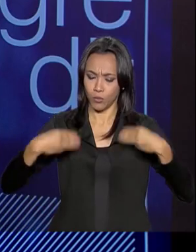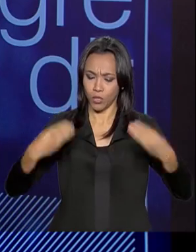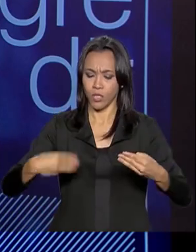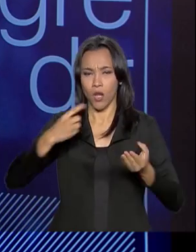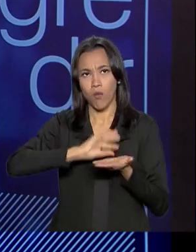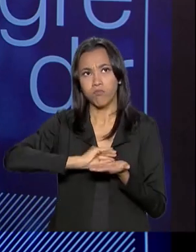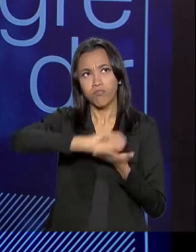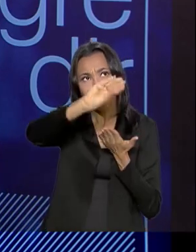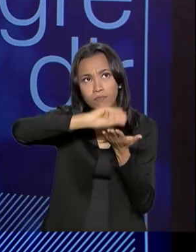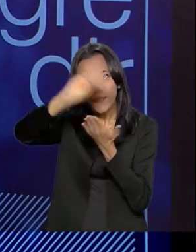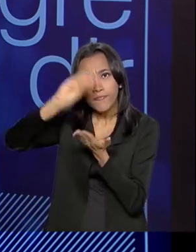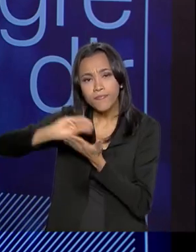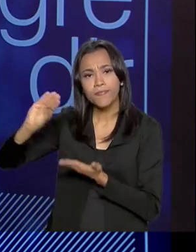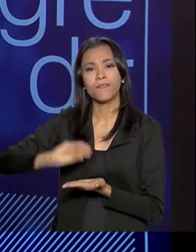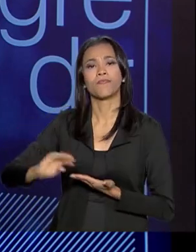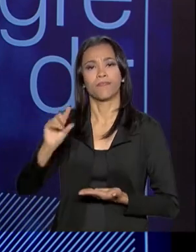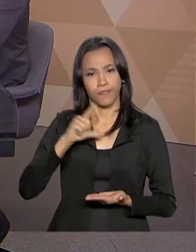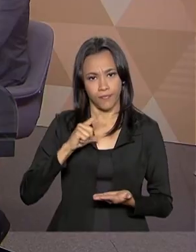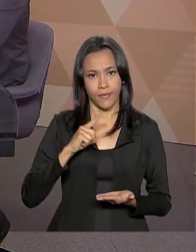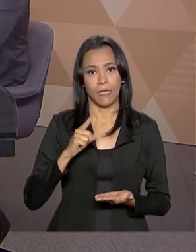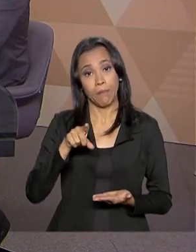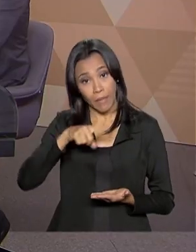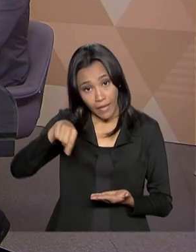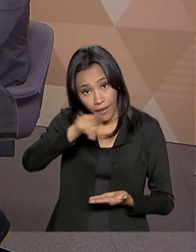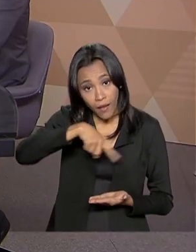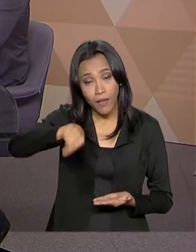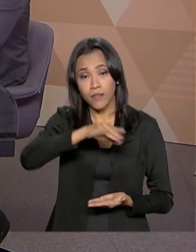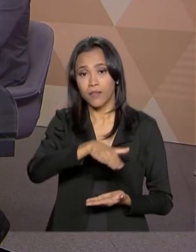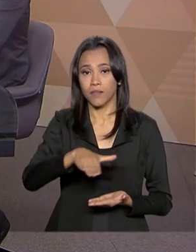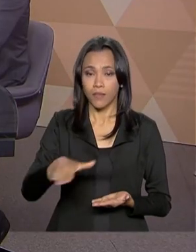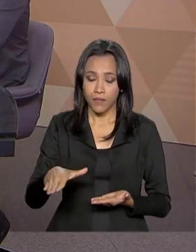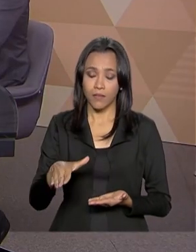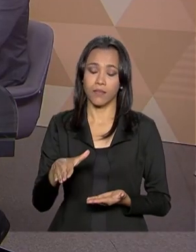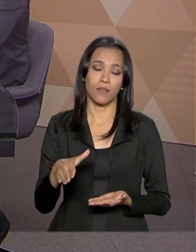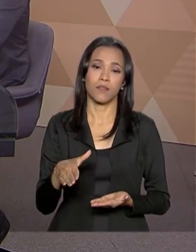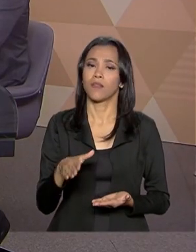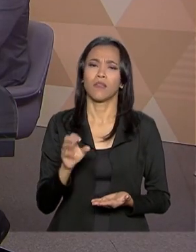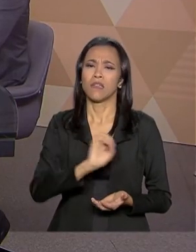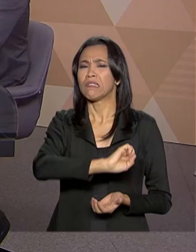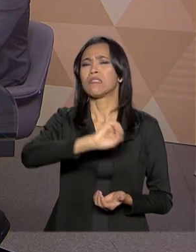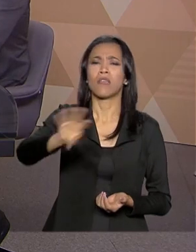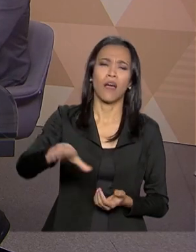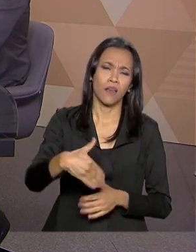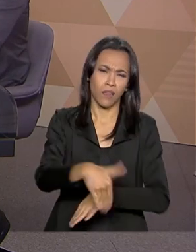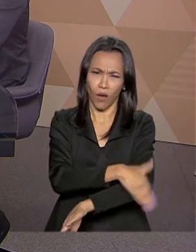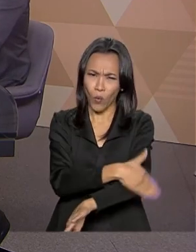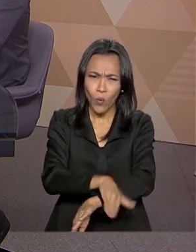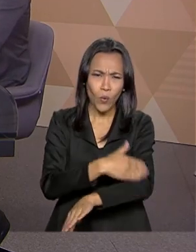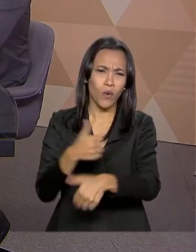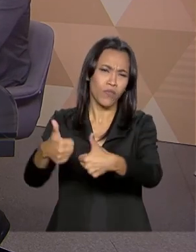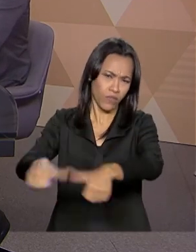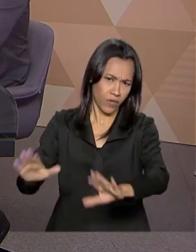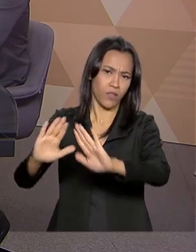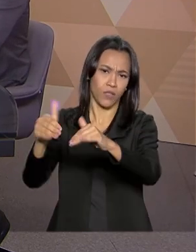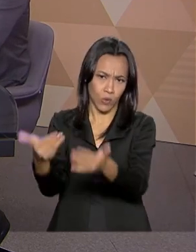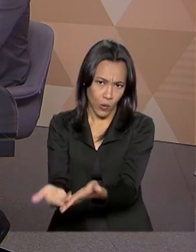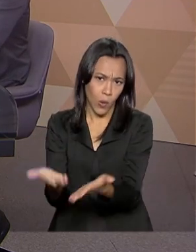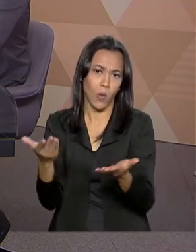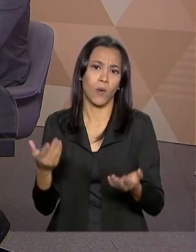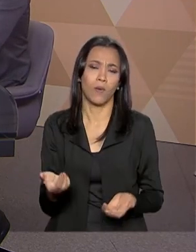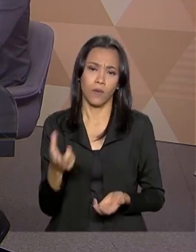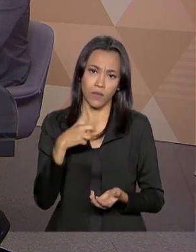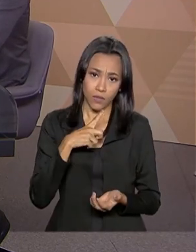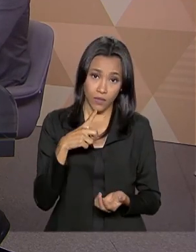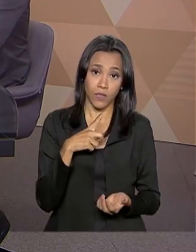acompanhar, para fazer com que essas crianças não saiam da rua, fiquem na escola. São programas de contraturno